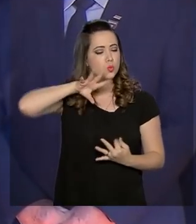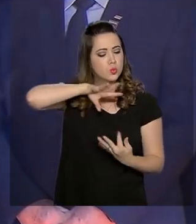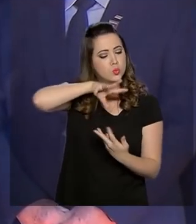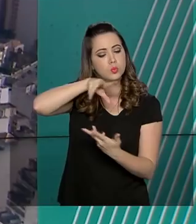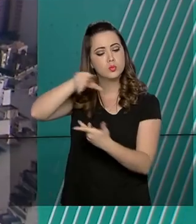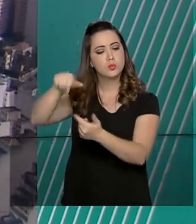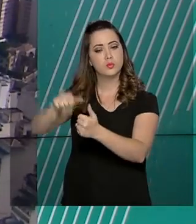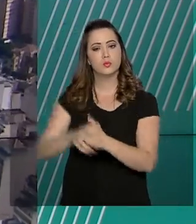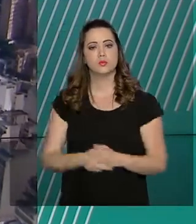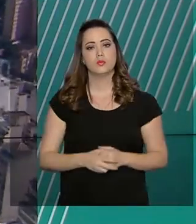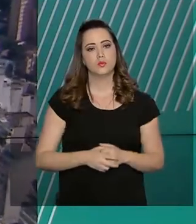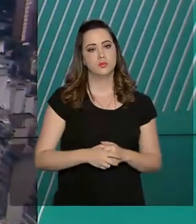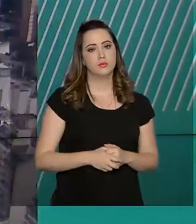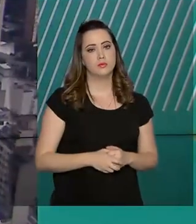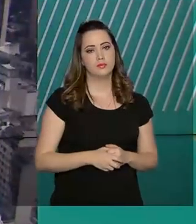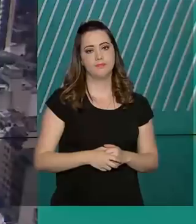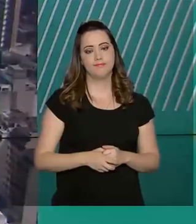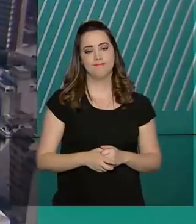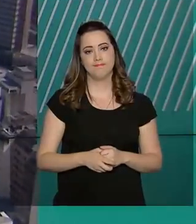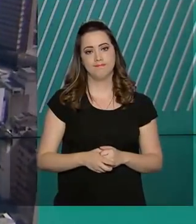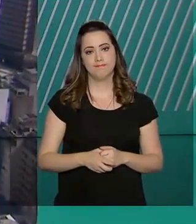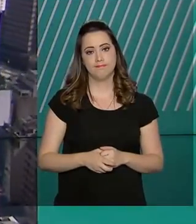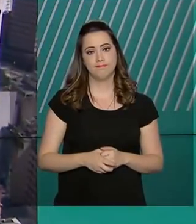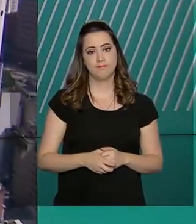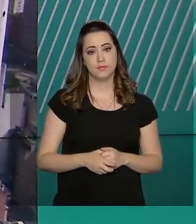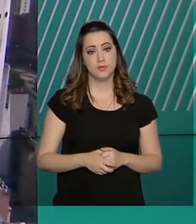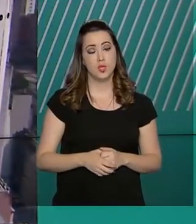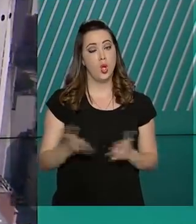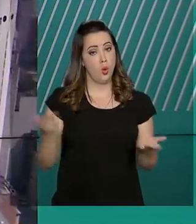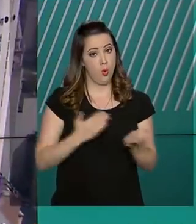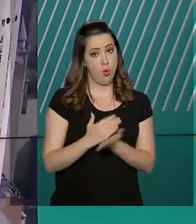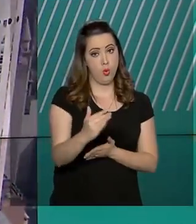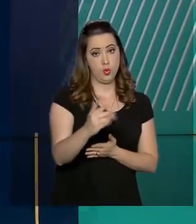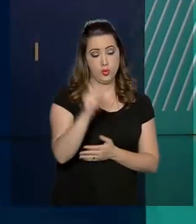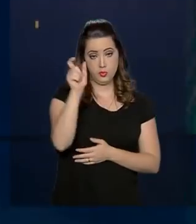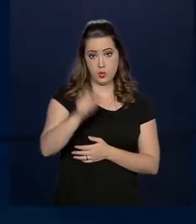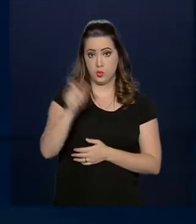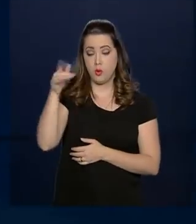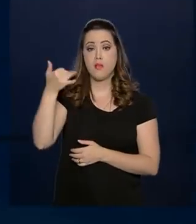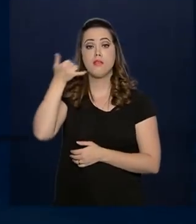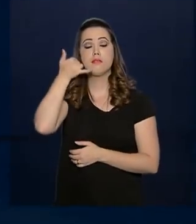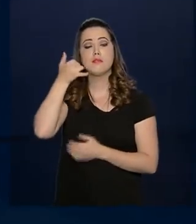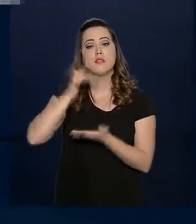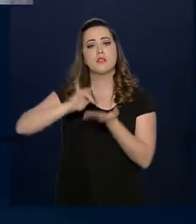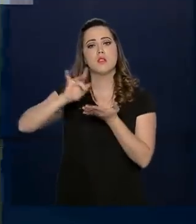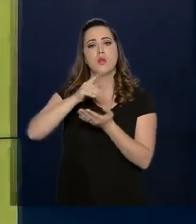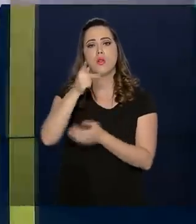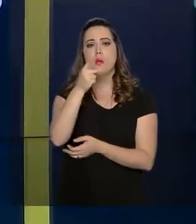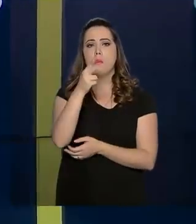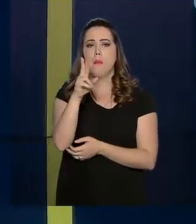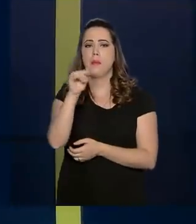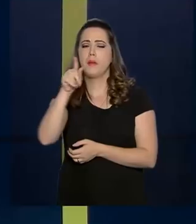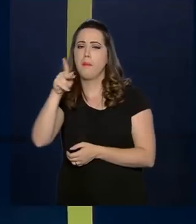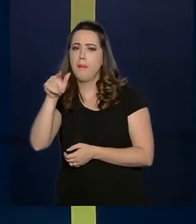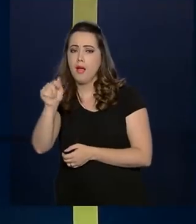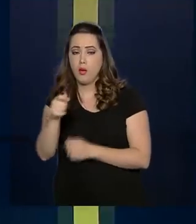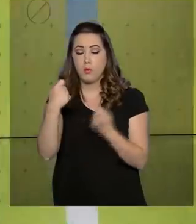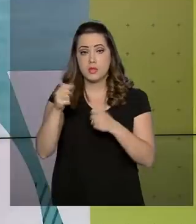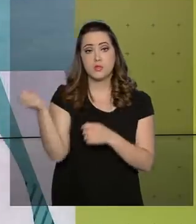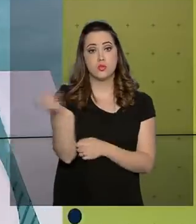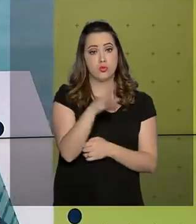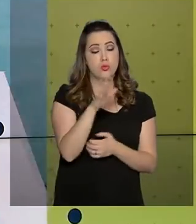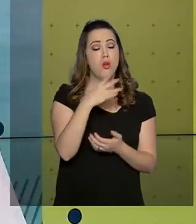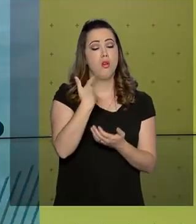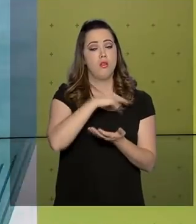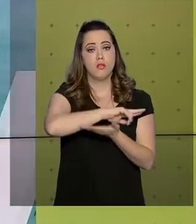mundial. A partir de hoje, quem tem celular com serviço pré-pago terá de atualizar o cadastro com as